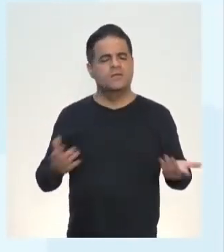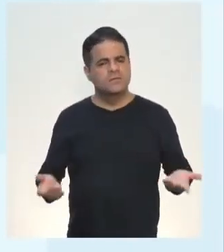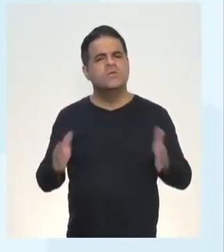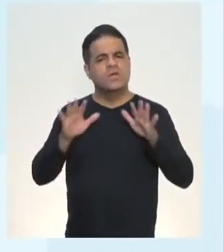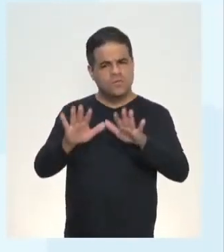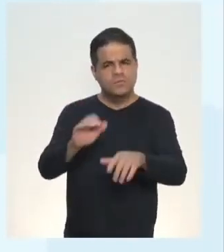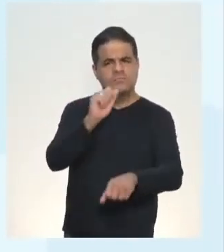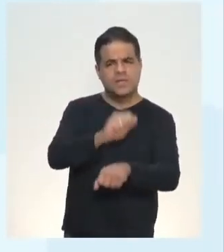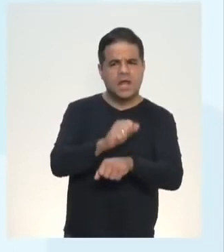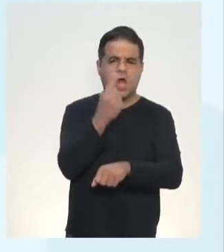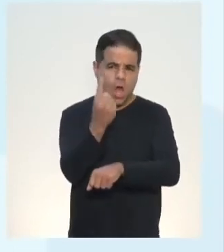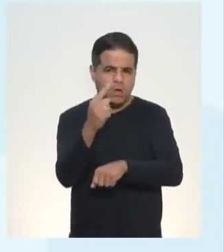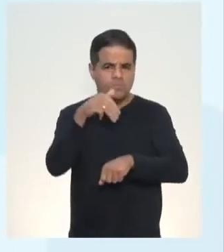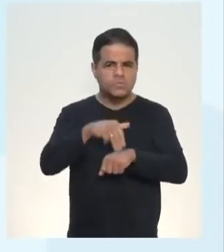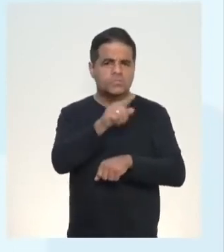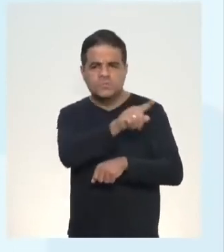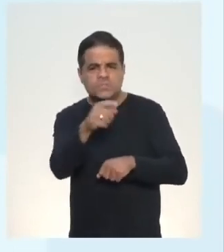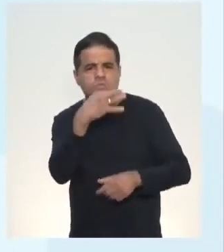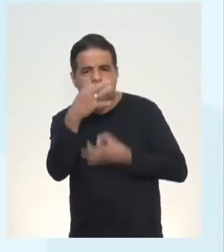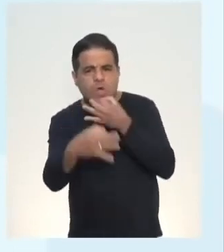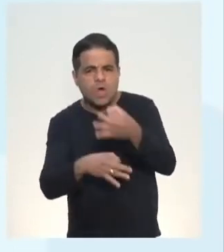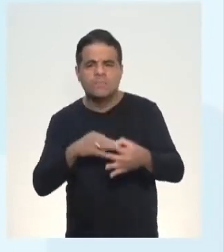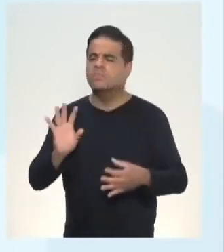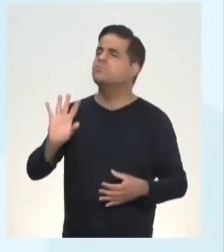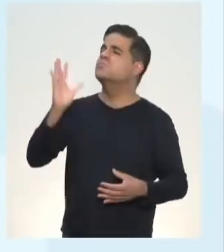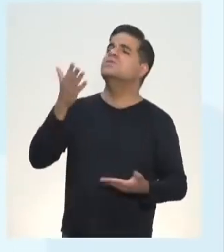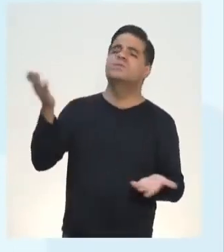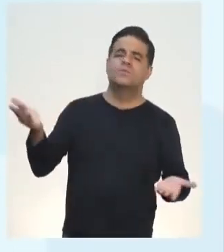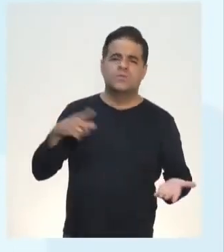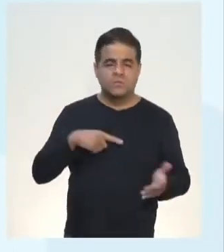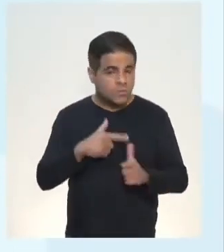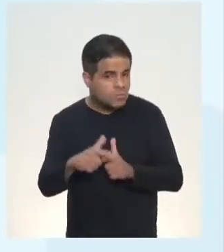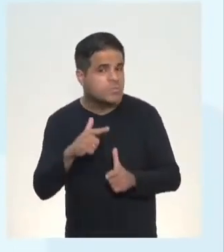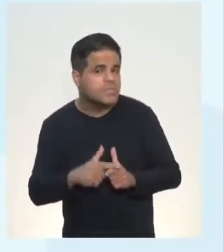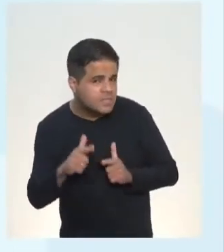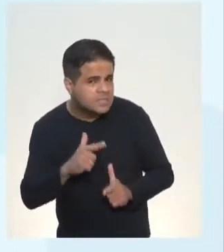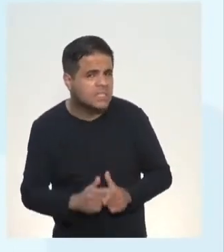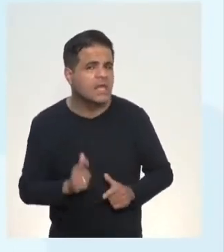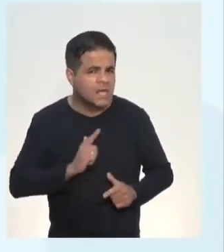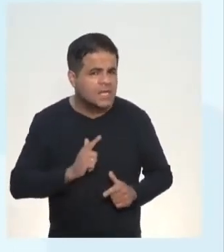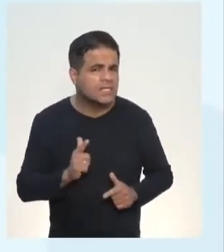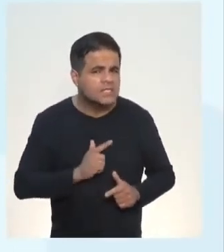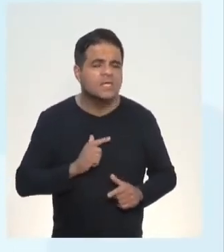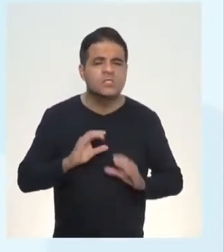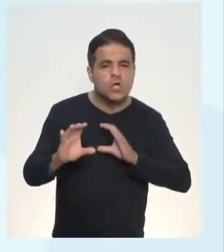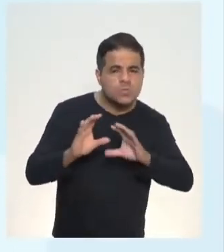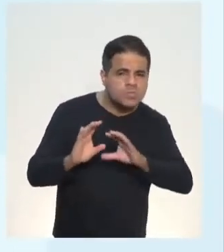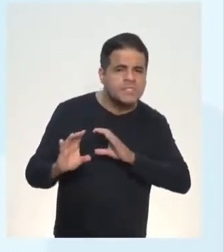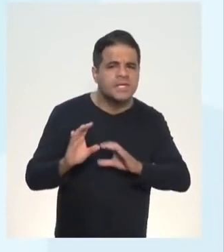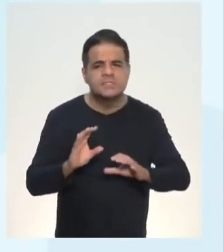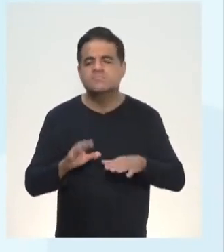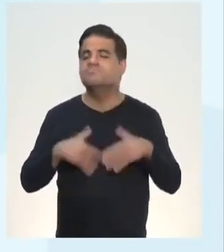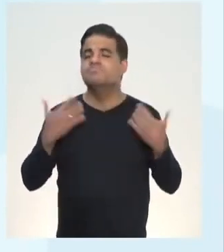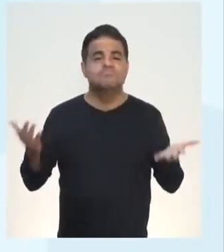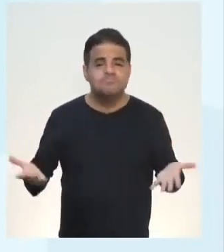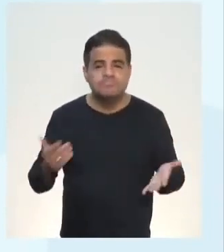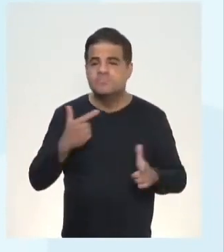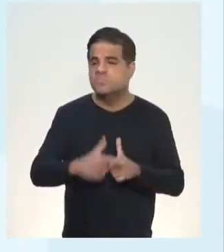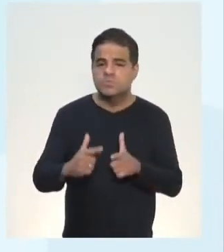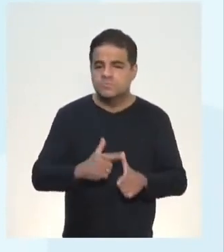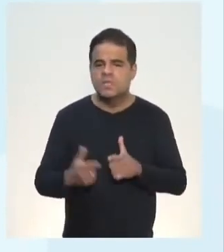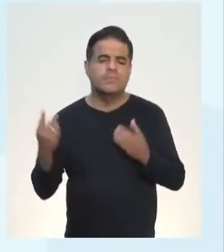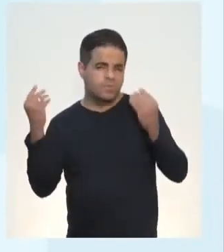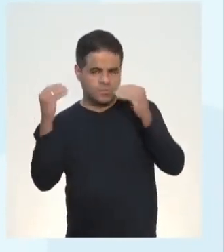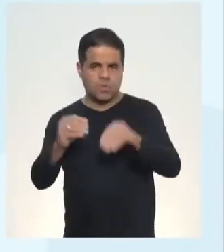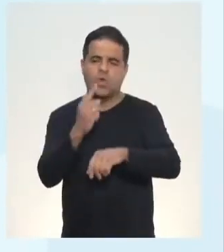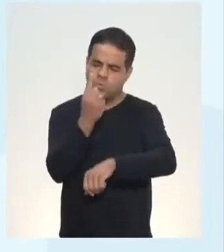deixar um minutinho para vocês comentarem o que está acontecendo aqui. Eu tenho algum probleminha aí de comunicação. Qual é esse problema? Eu